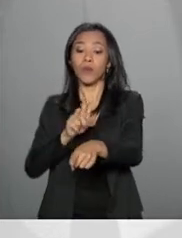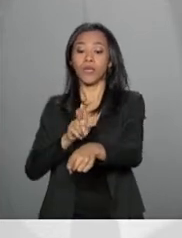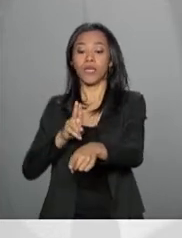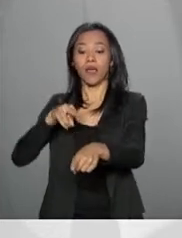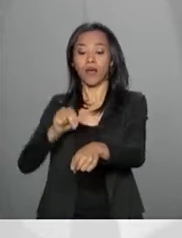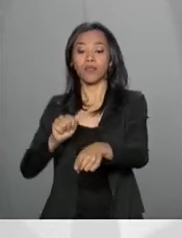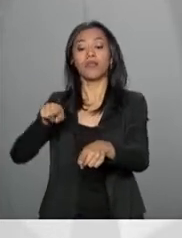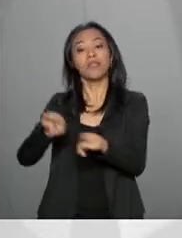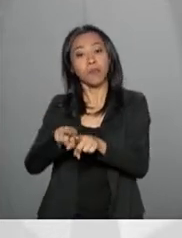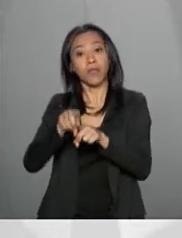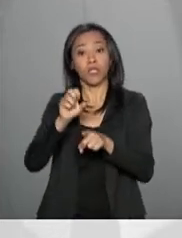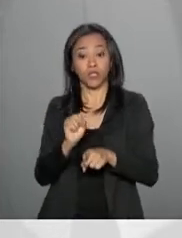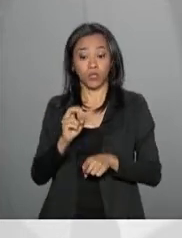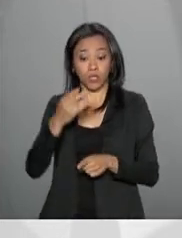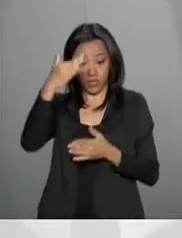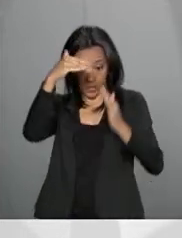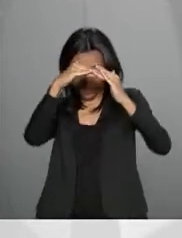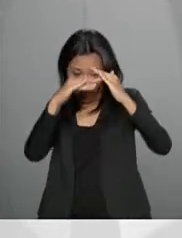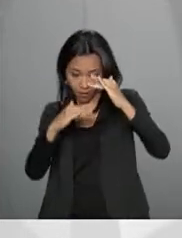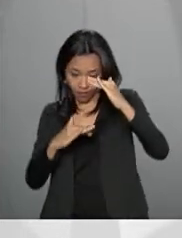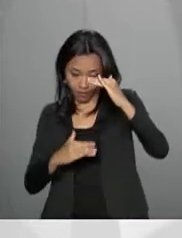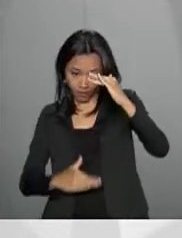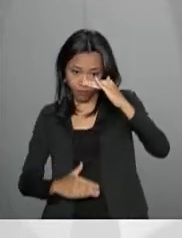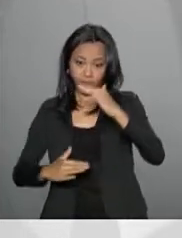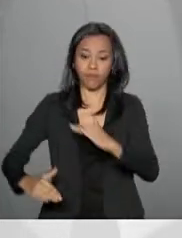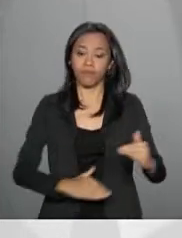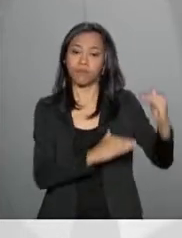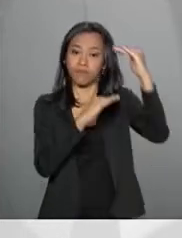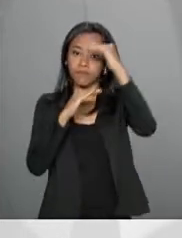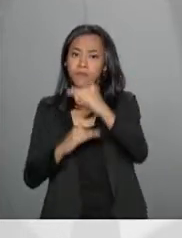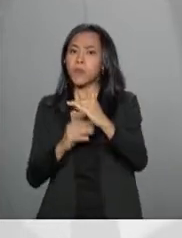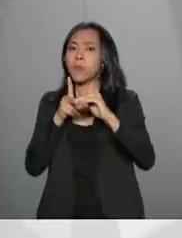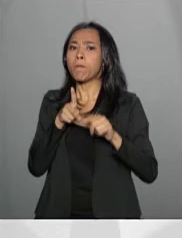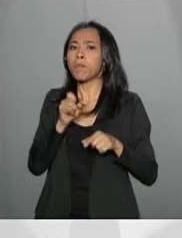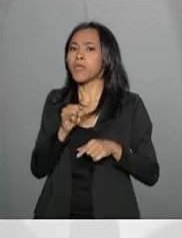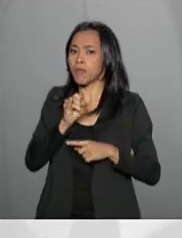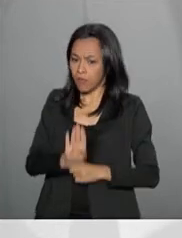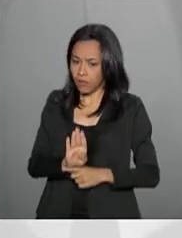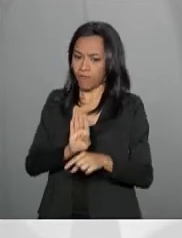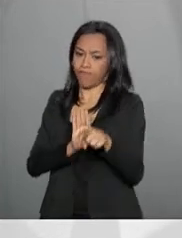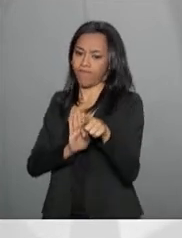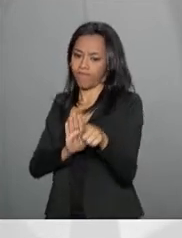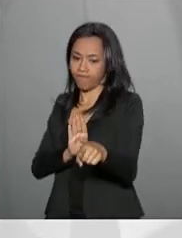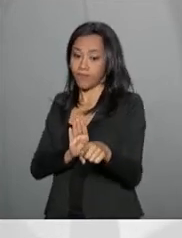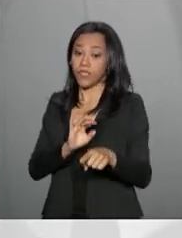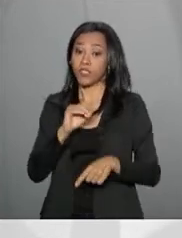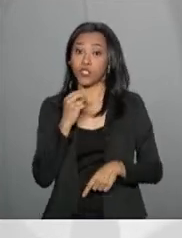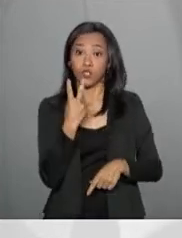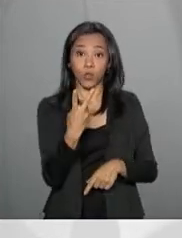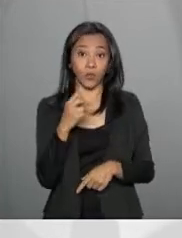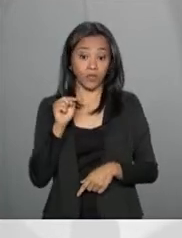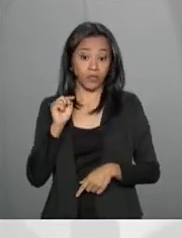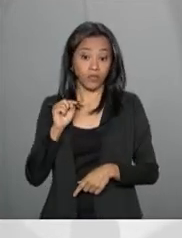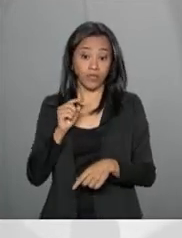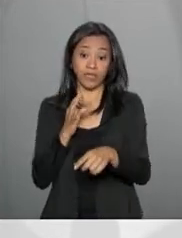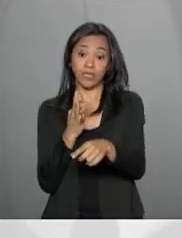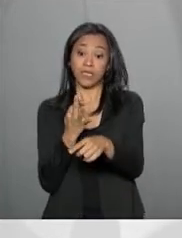associados. Juntos, os países do bloco têm um PIB, o Produto Interno Bruto, de US 2